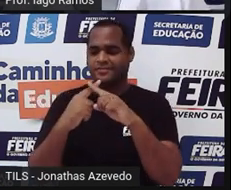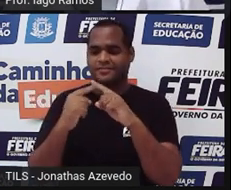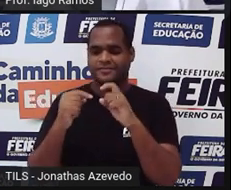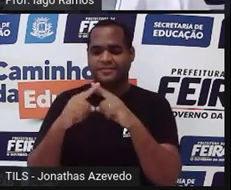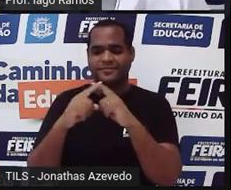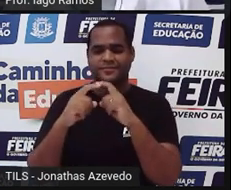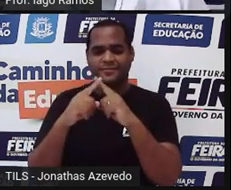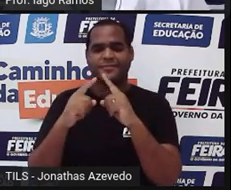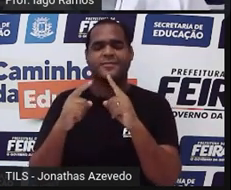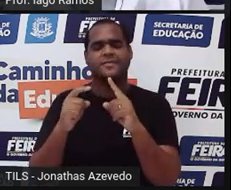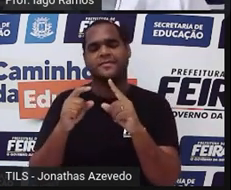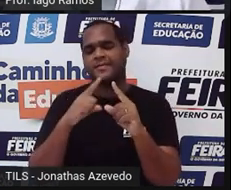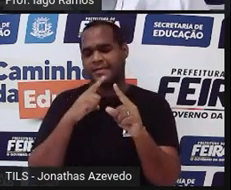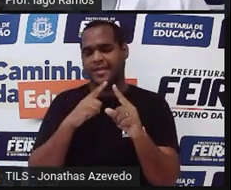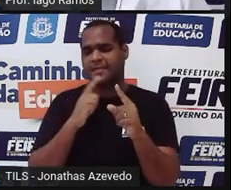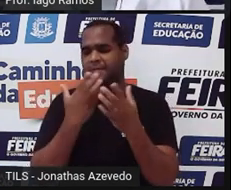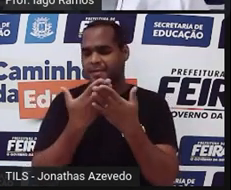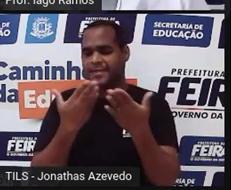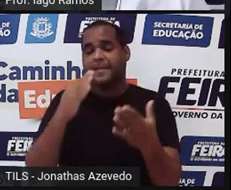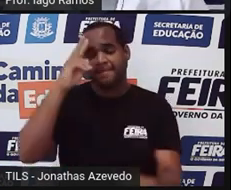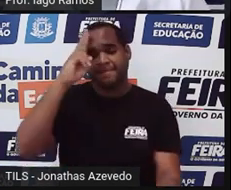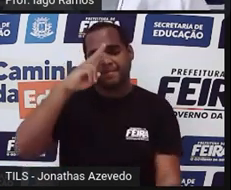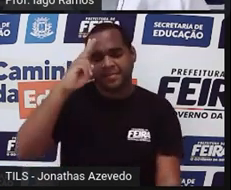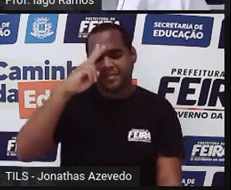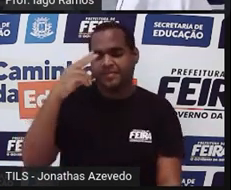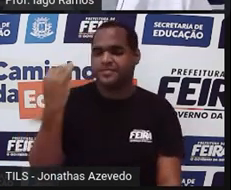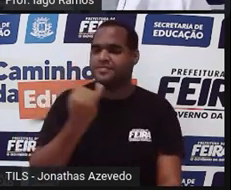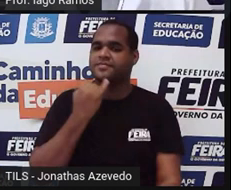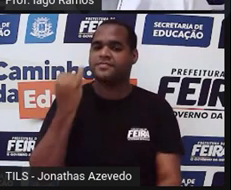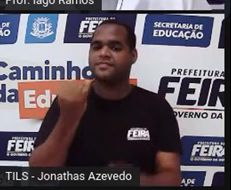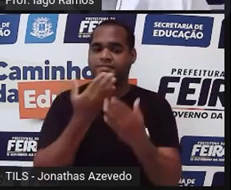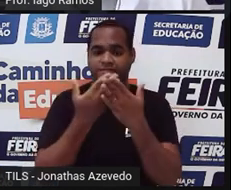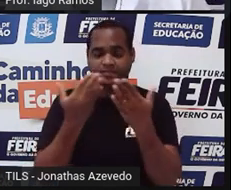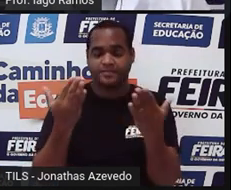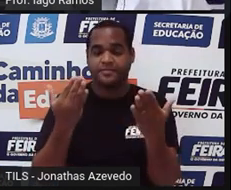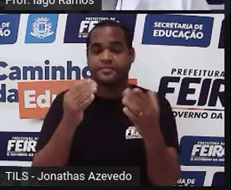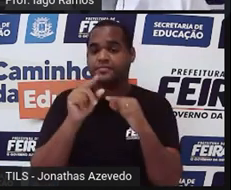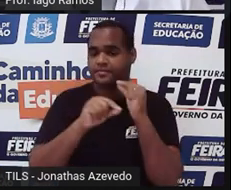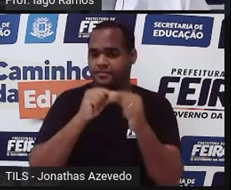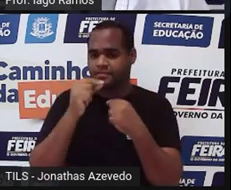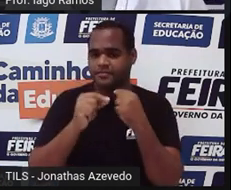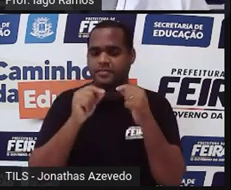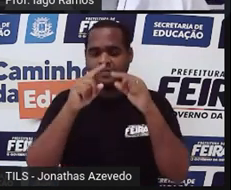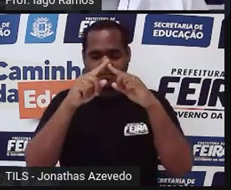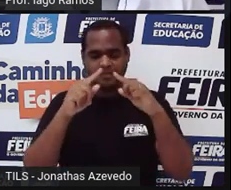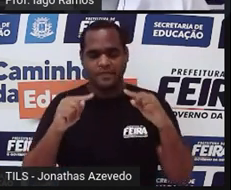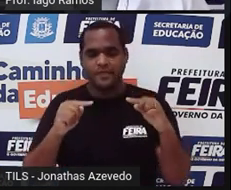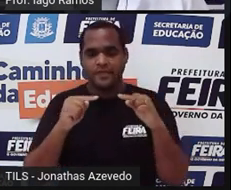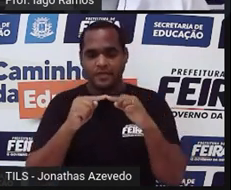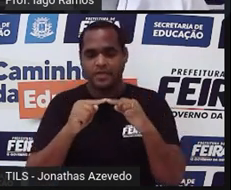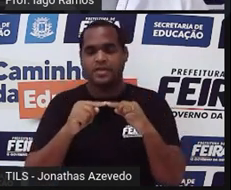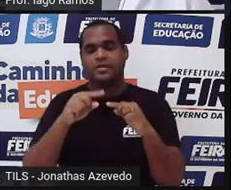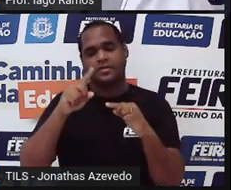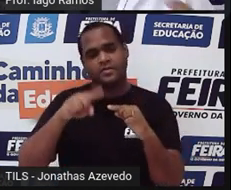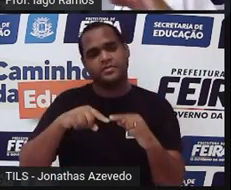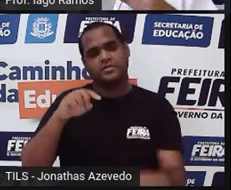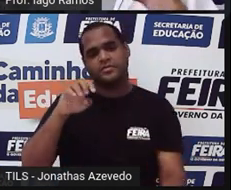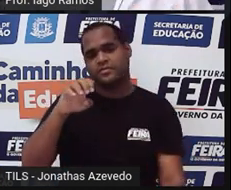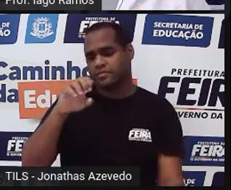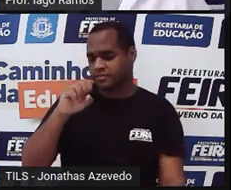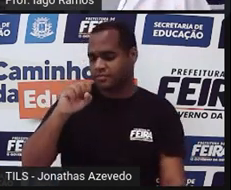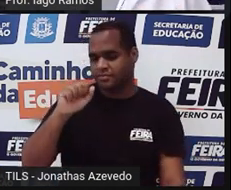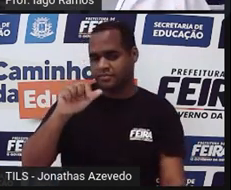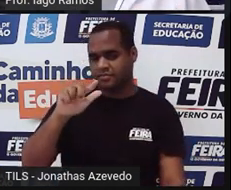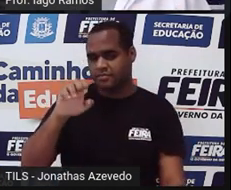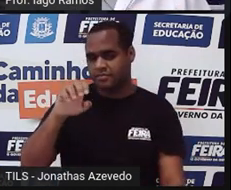ali. Por quê? Para lembrar de te falar o seguinte, ó. Que o triângulo escaleno é aquele triângulo que os três